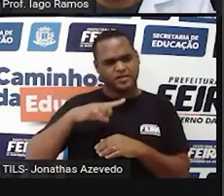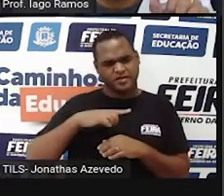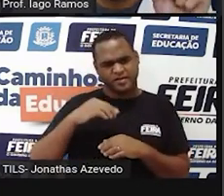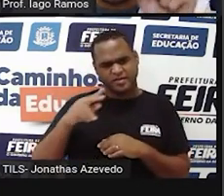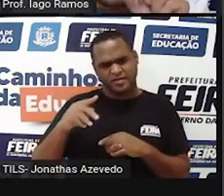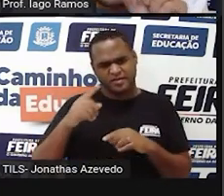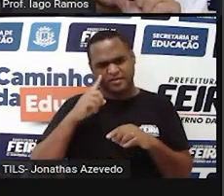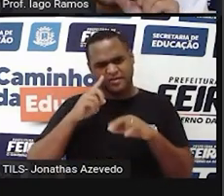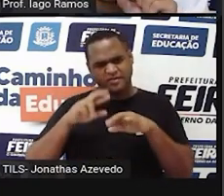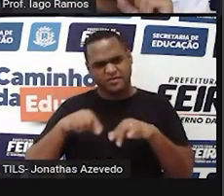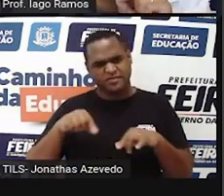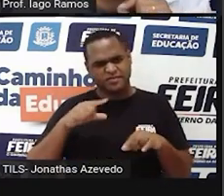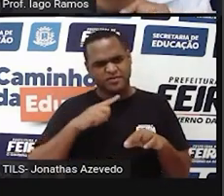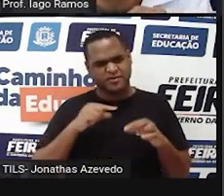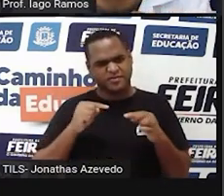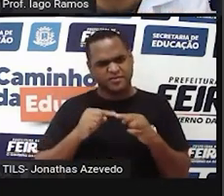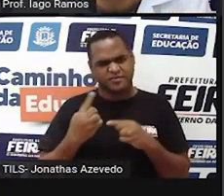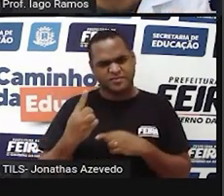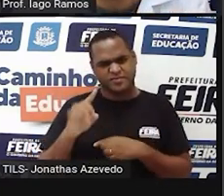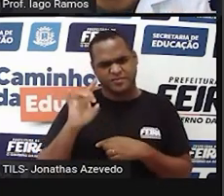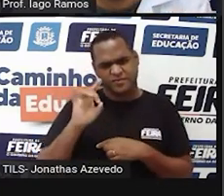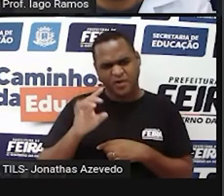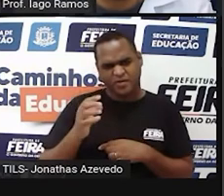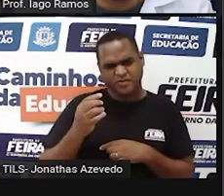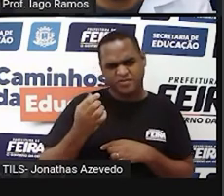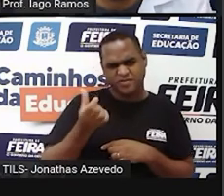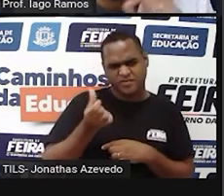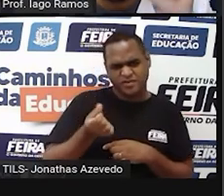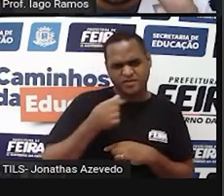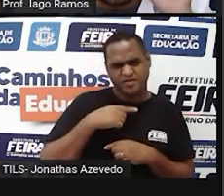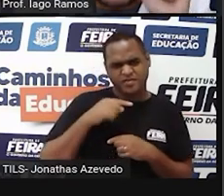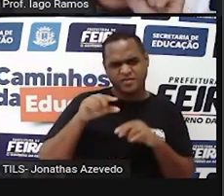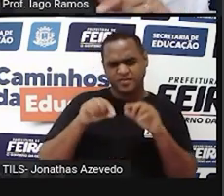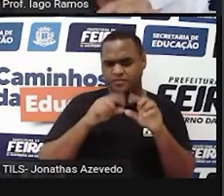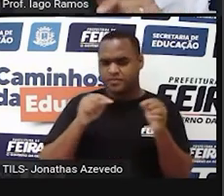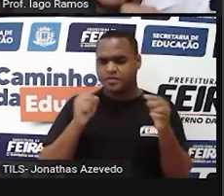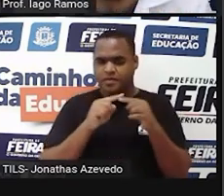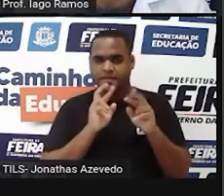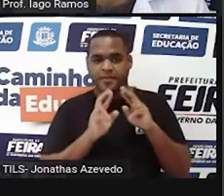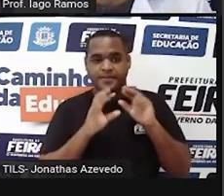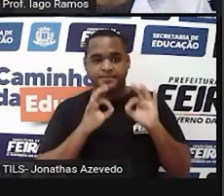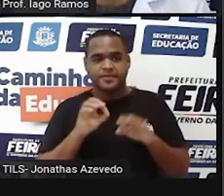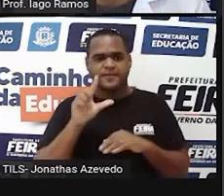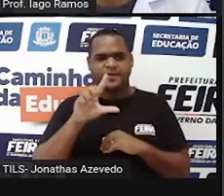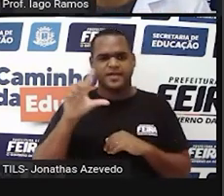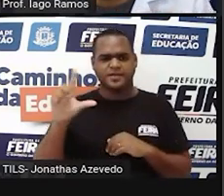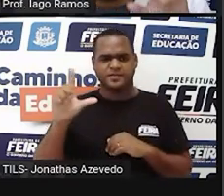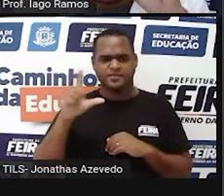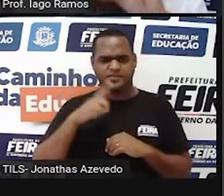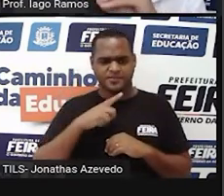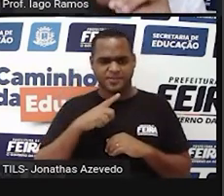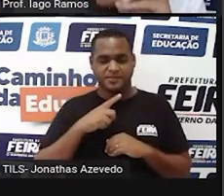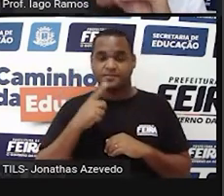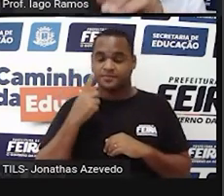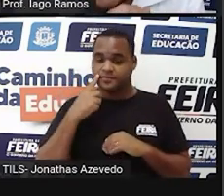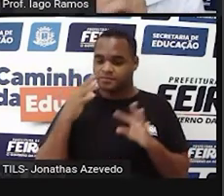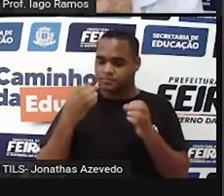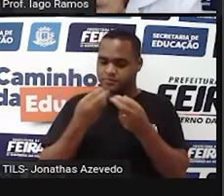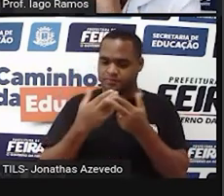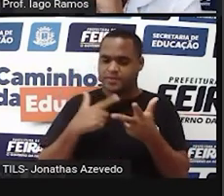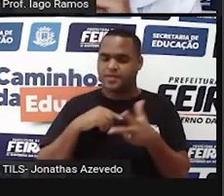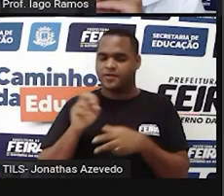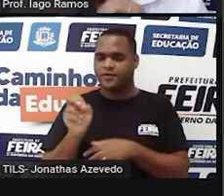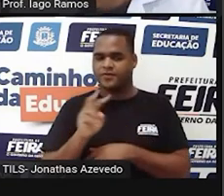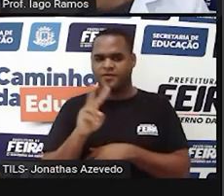conta é um 6 daquele que a gente rascunhou para achar o resultado. Então, aquele L, né? As dimensões, os